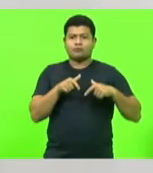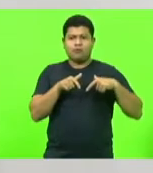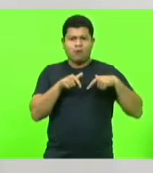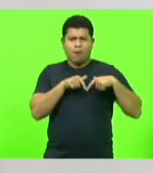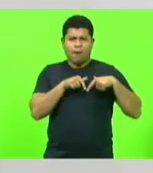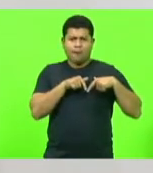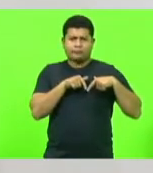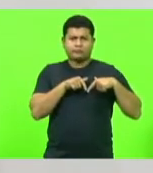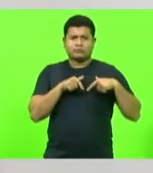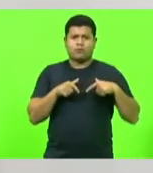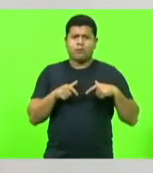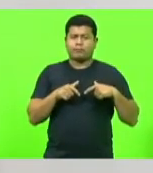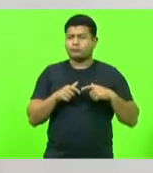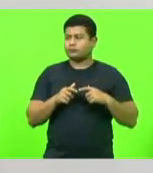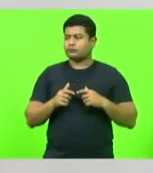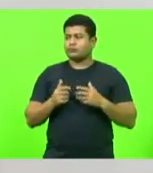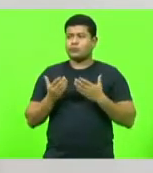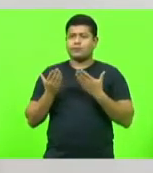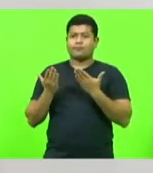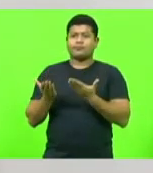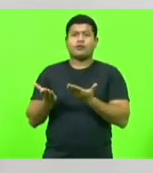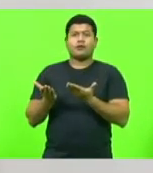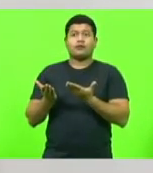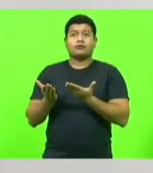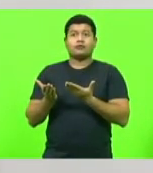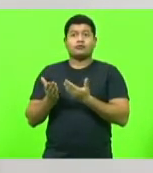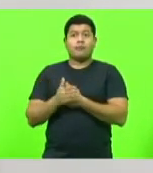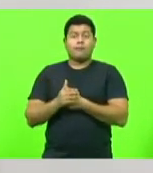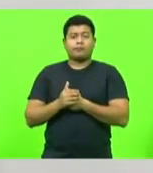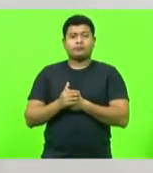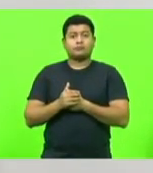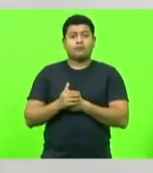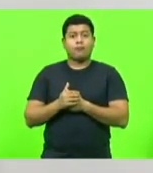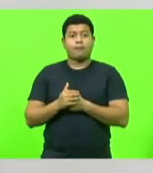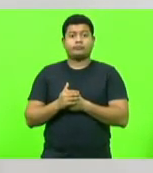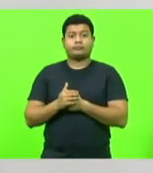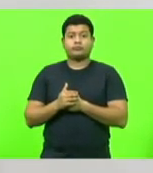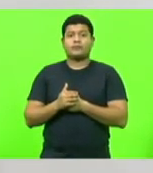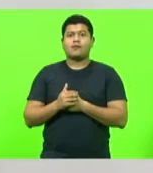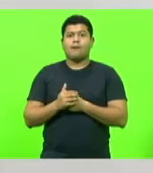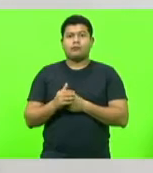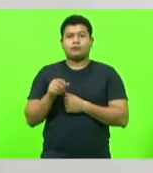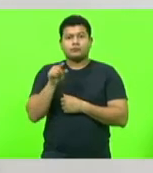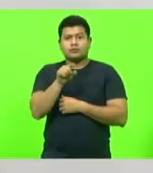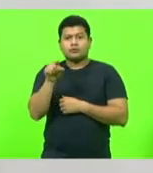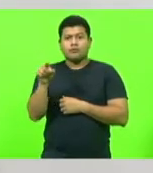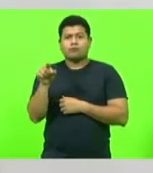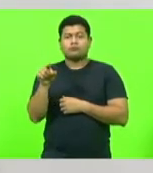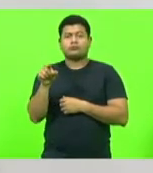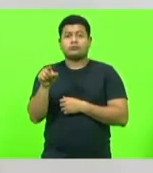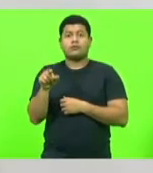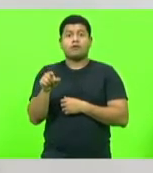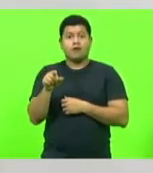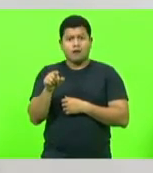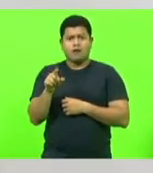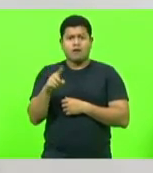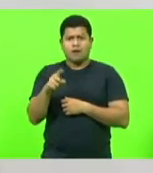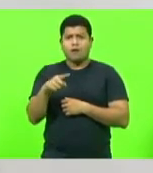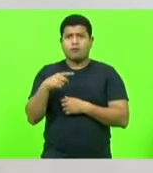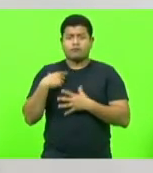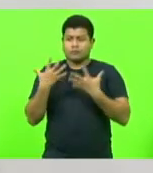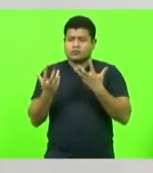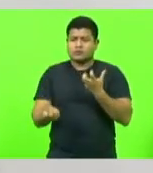são, olha, nós vamos colocar vocês trancados dentro desse quarto isolado aqui e pulverizar com veneno as suas cabeças e foram aceitando como